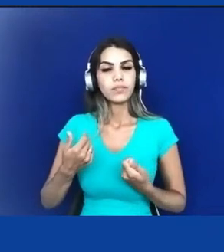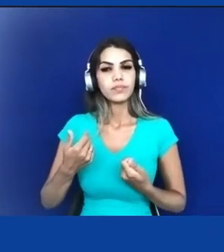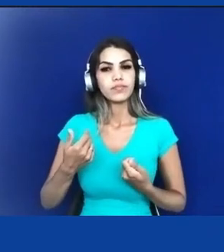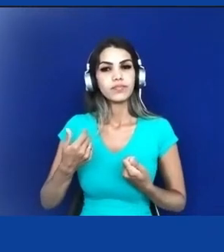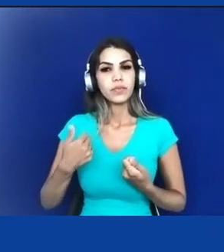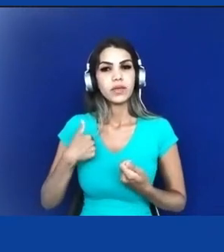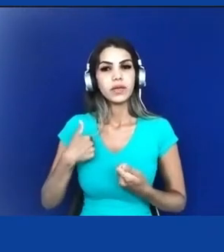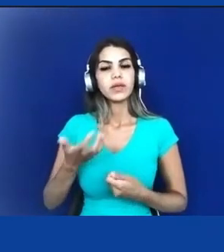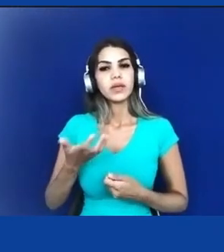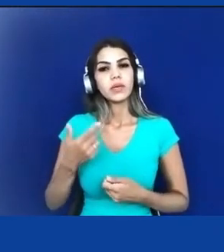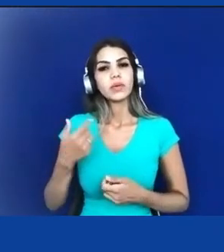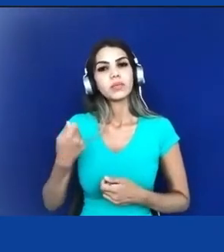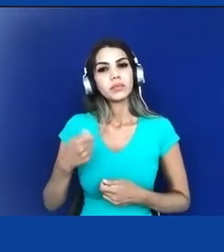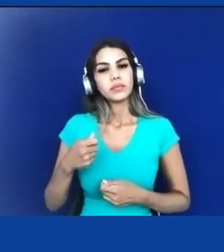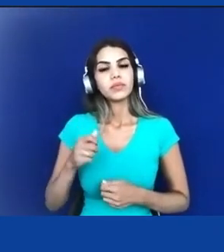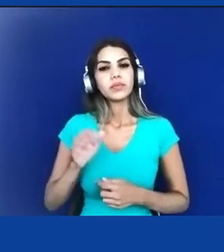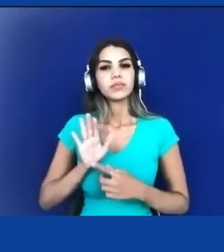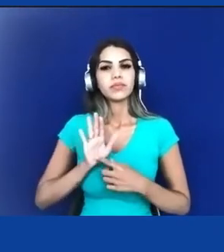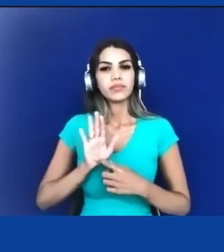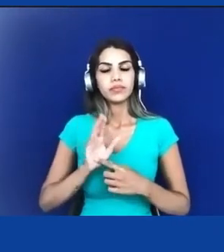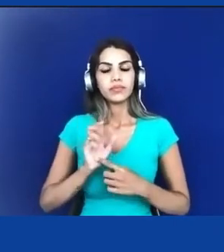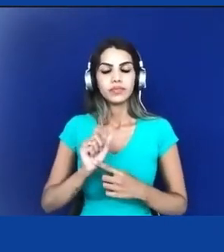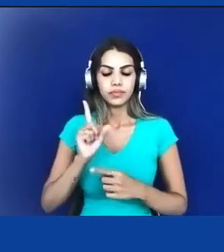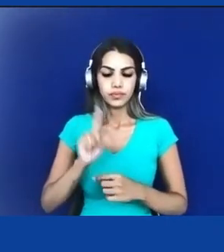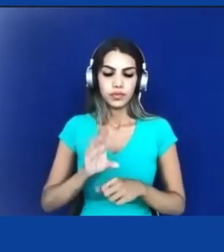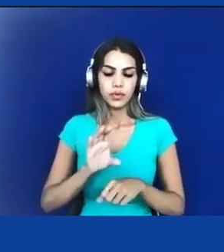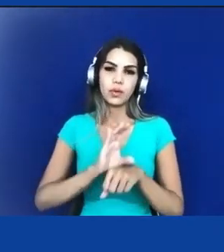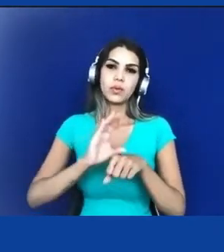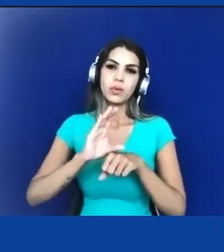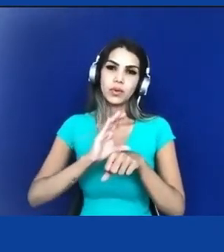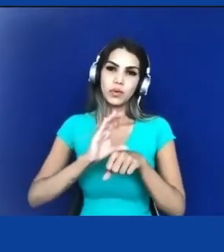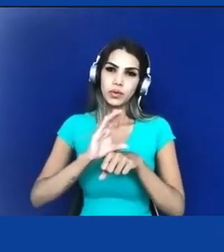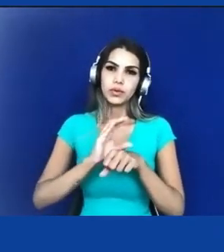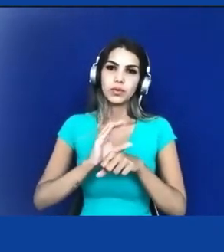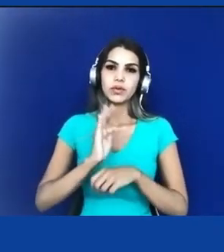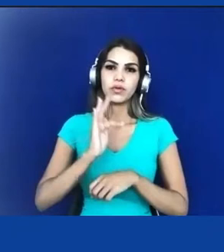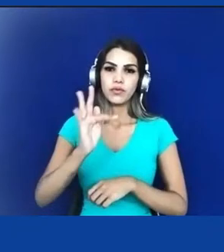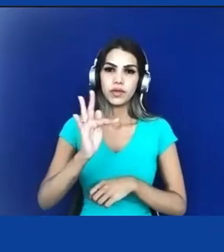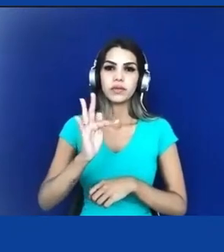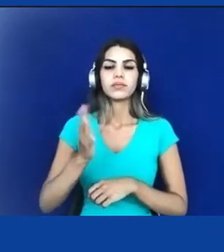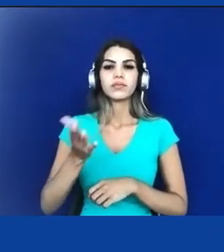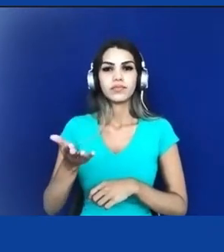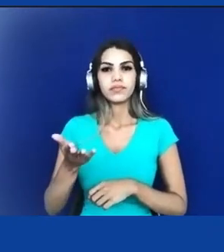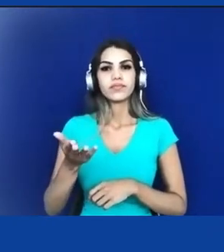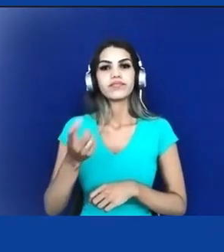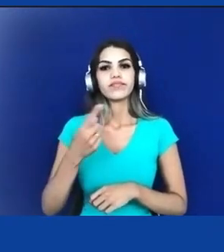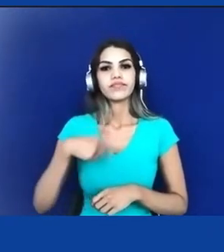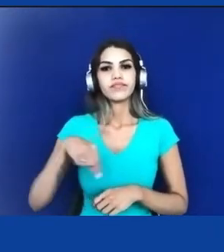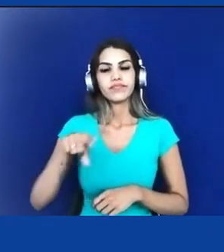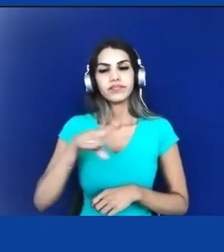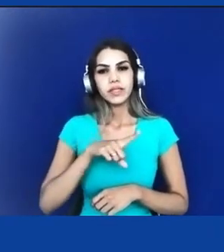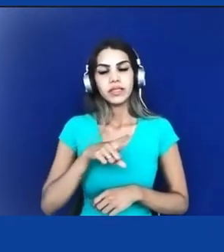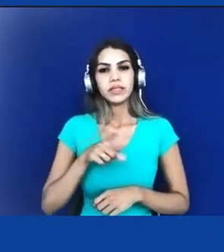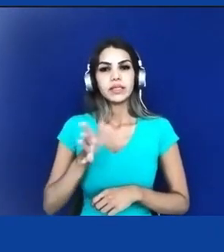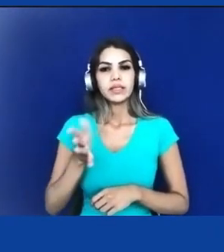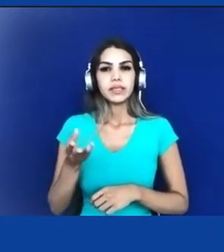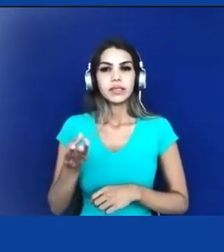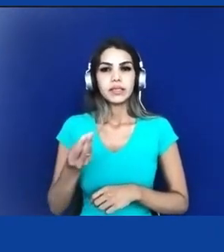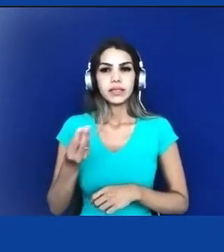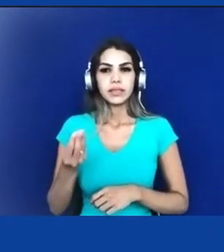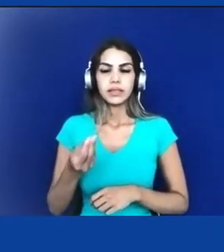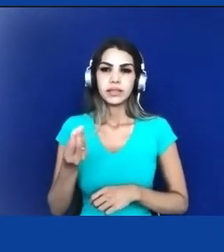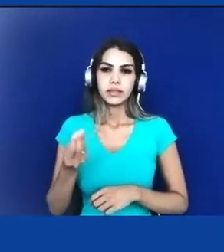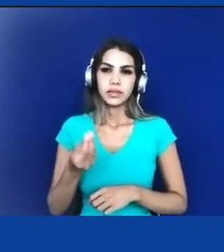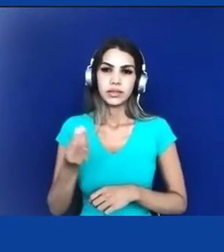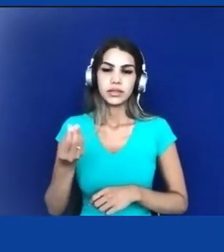nosso a nossa constituição federal quando nós chegamos então nesse lugar da constituição